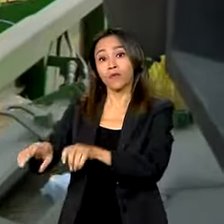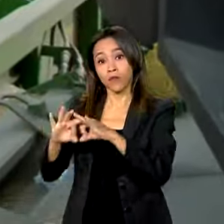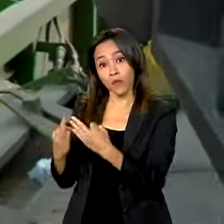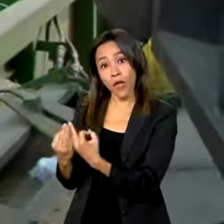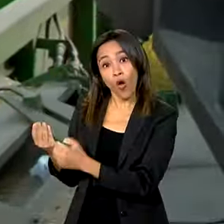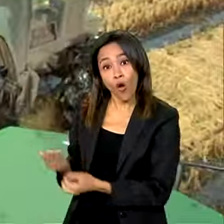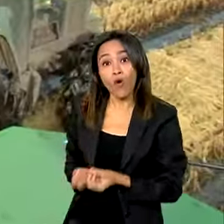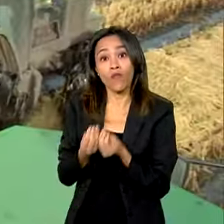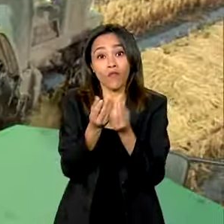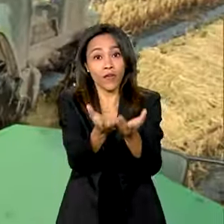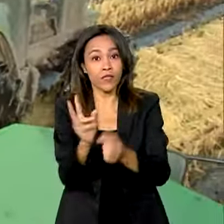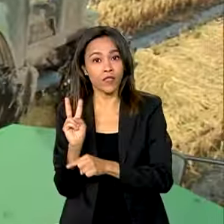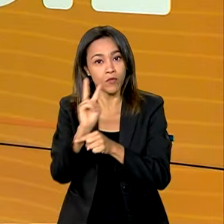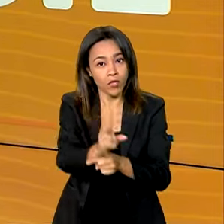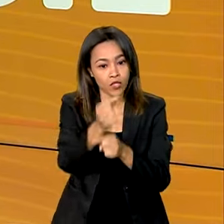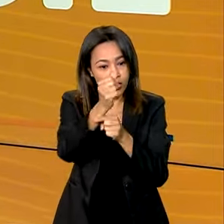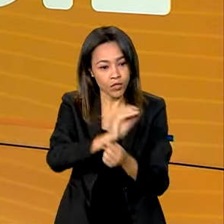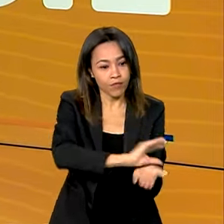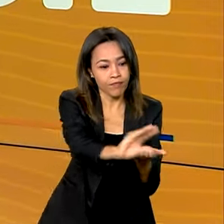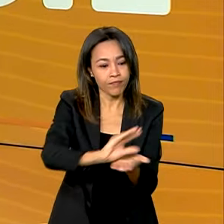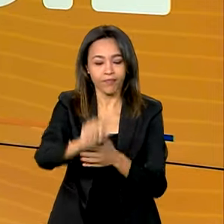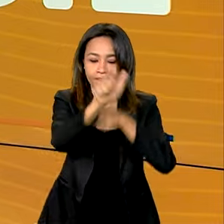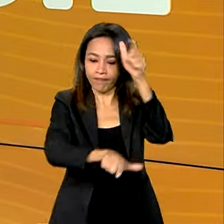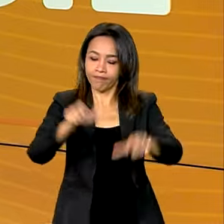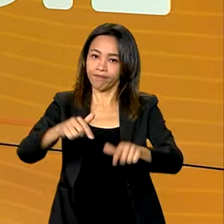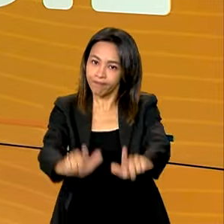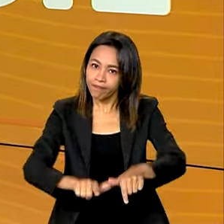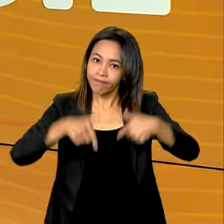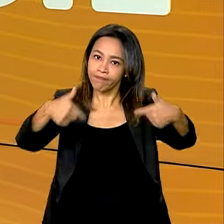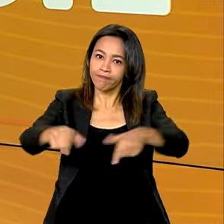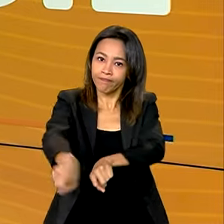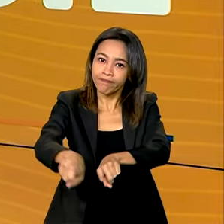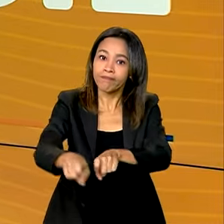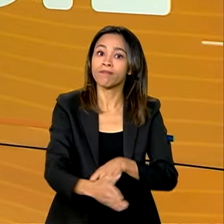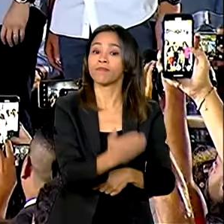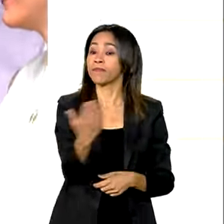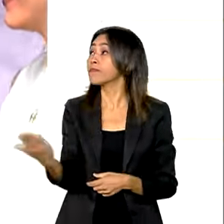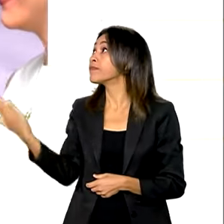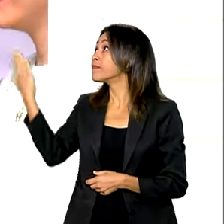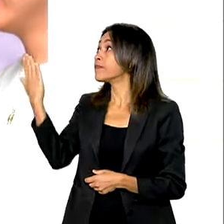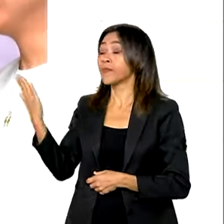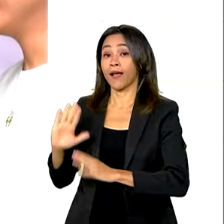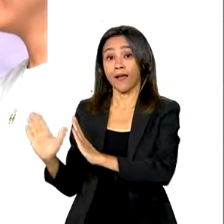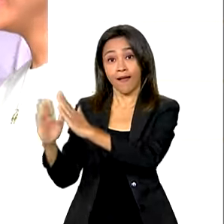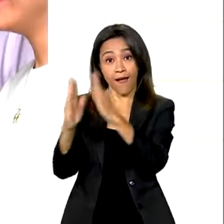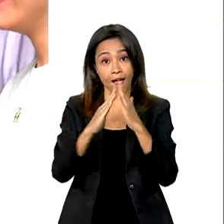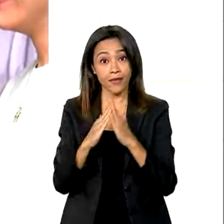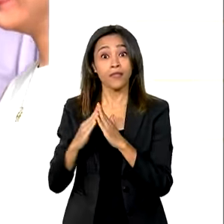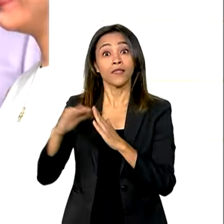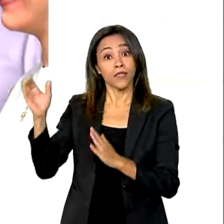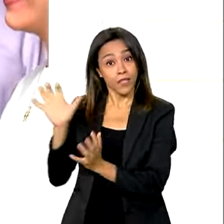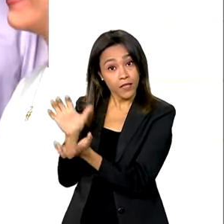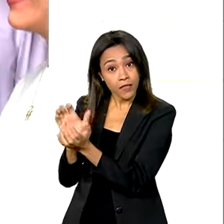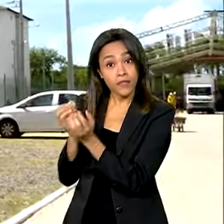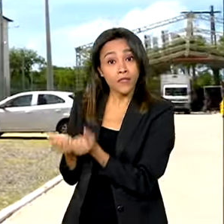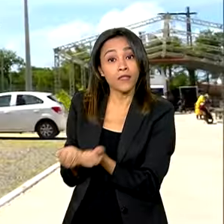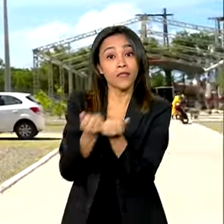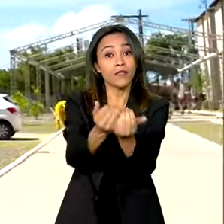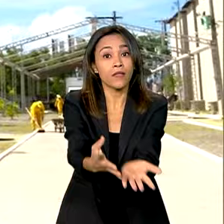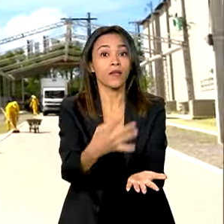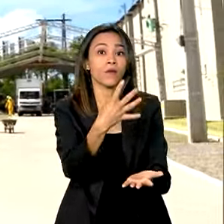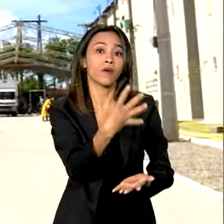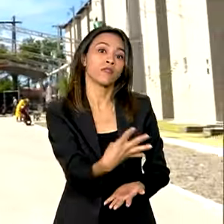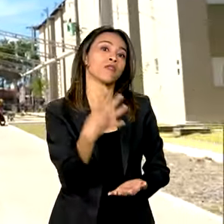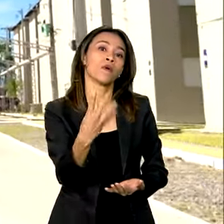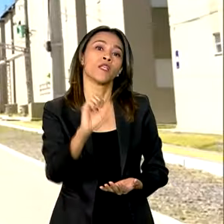incentivos para produtores rurais. Moradia popular em Recife, Presidente Lula entrega 448 novas